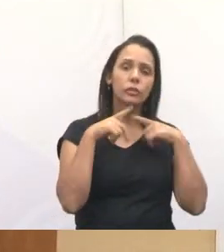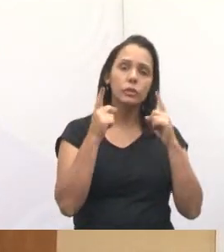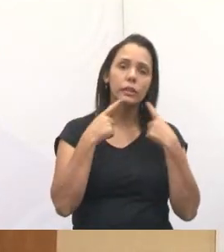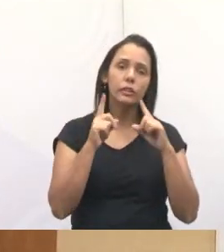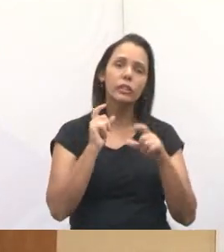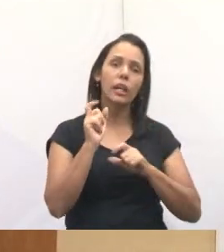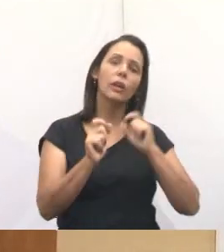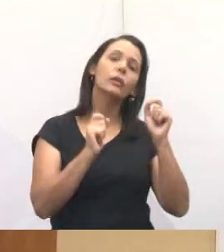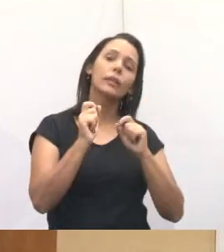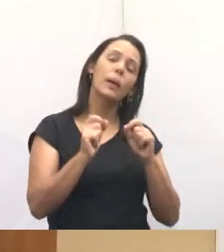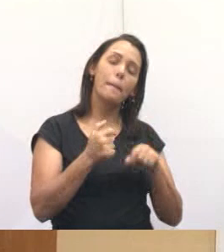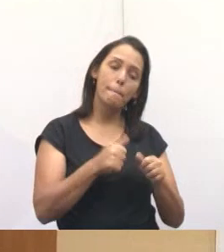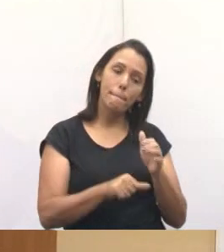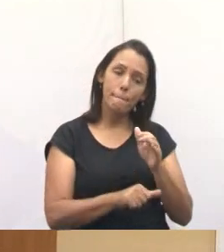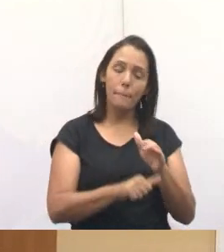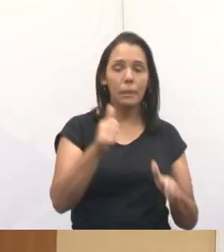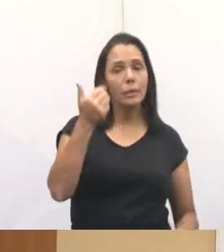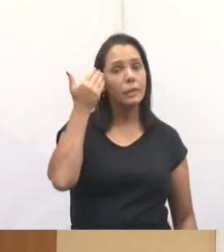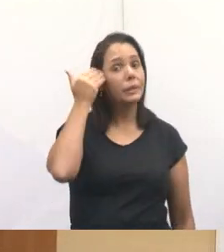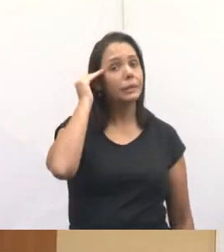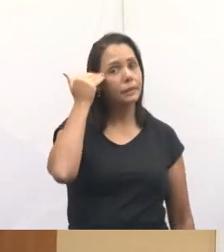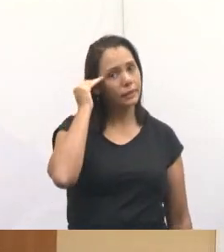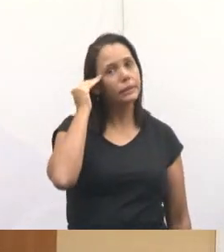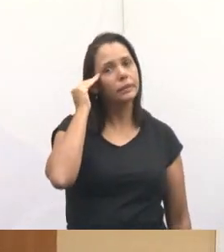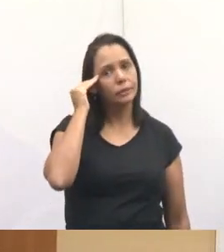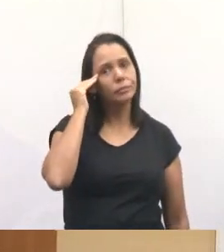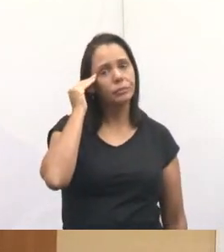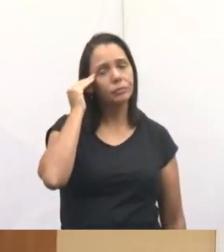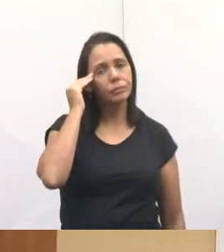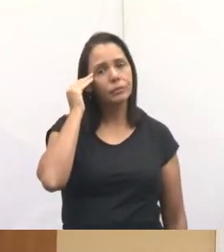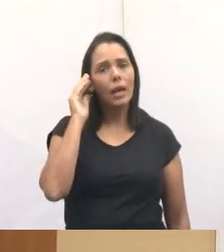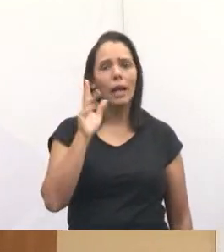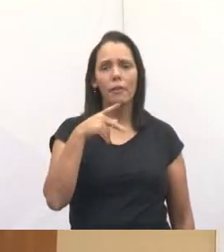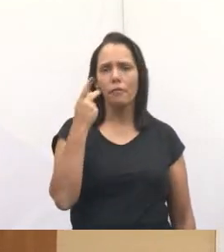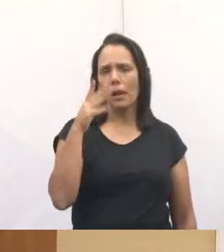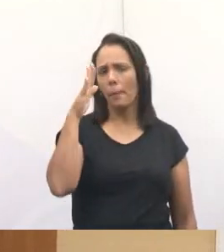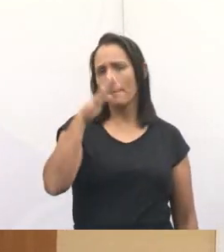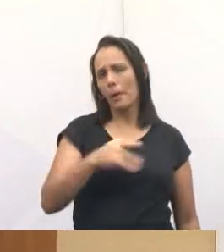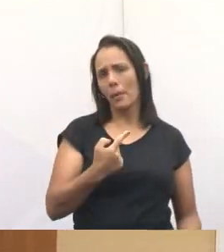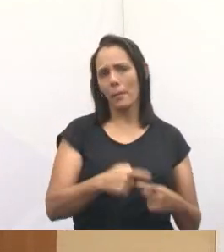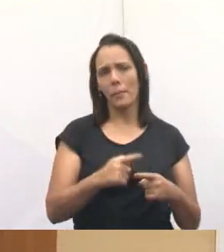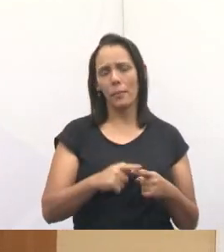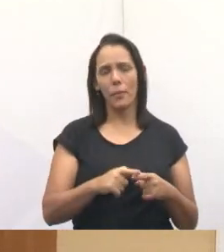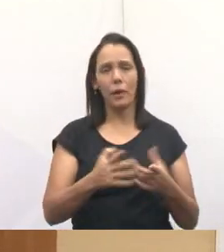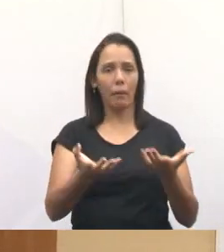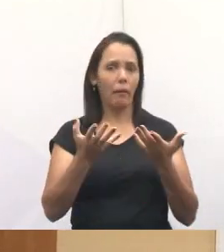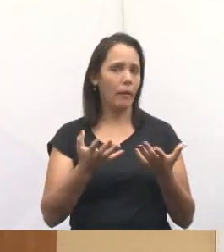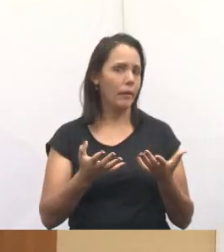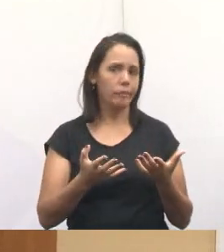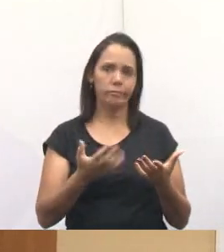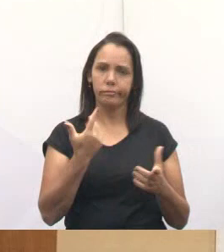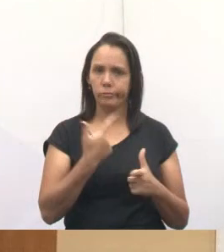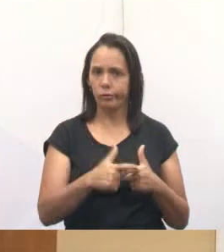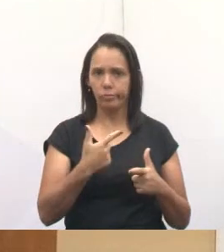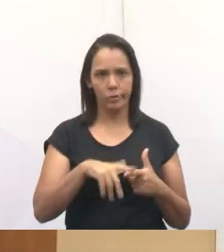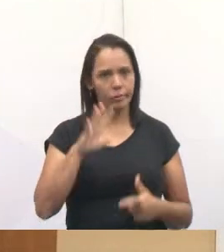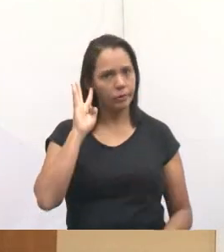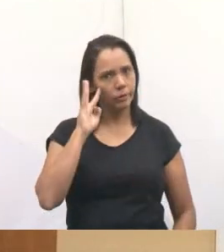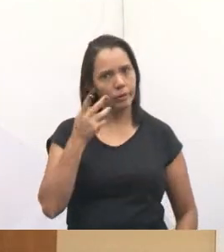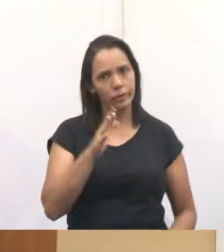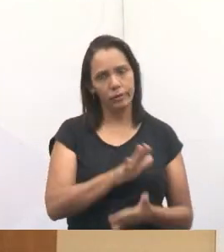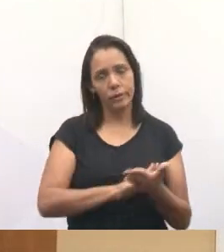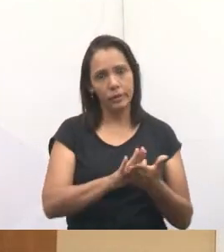é você ter conhecimento daquilo que você vai falar. Ah, falar mal porque você acha que você tem que falar, não resolve o problema, tá?